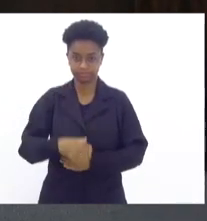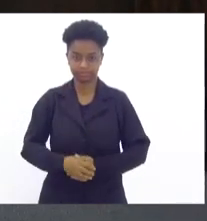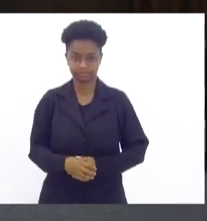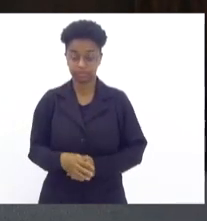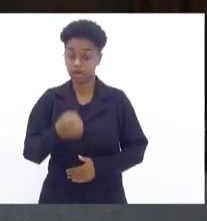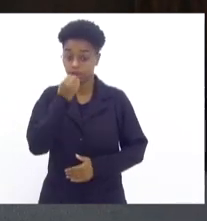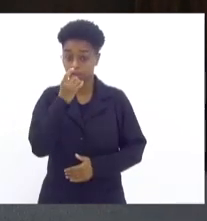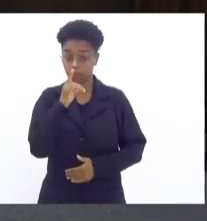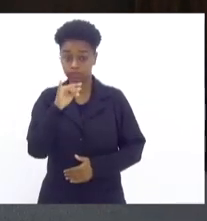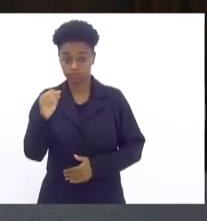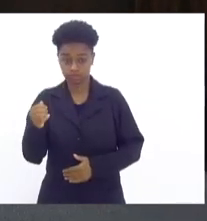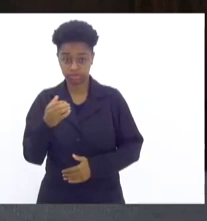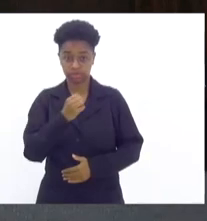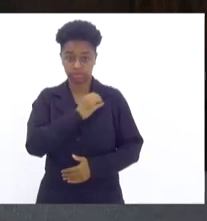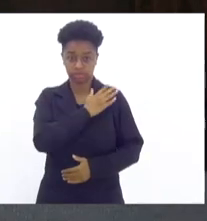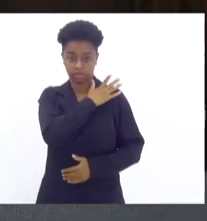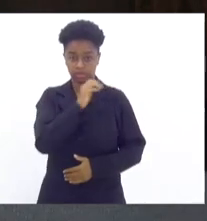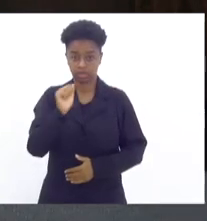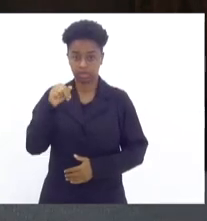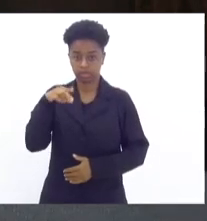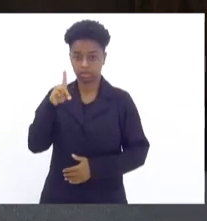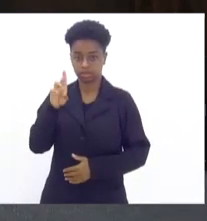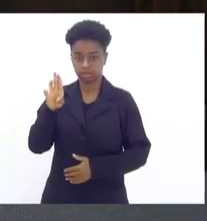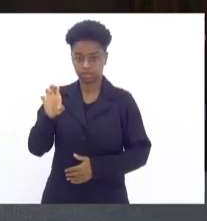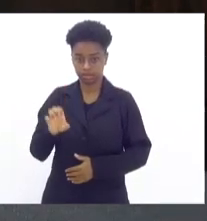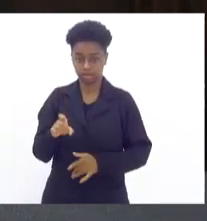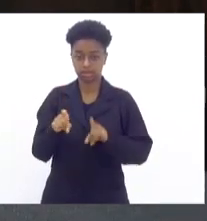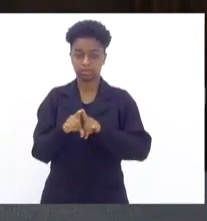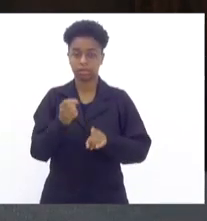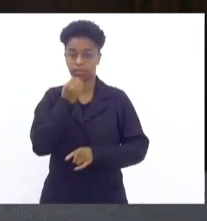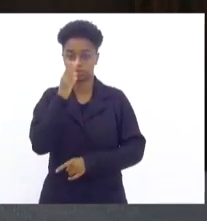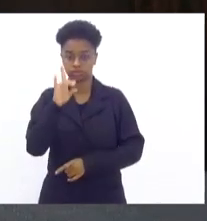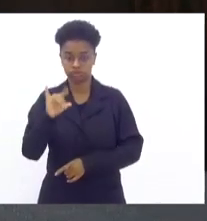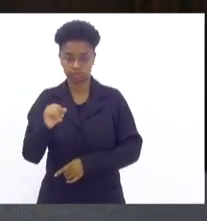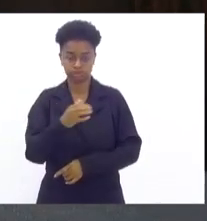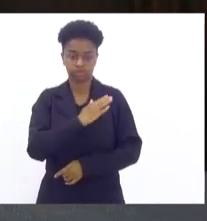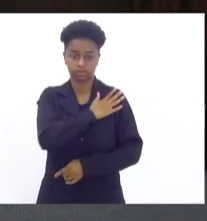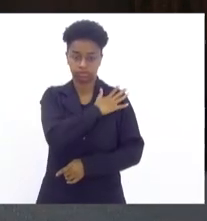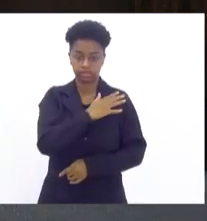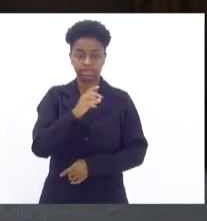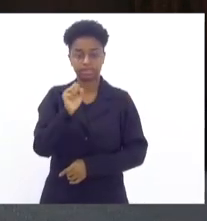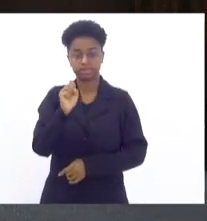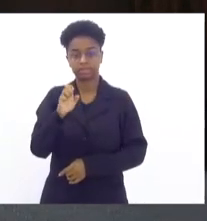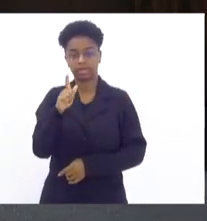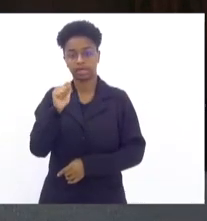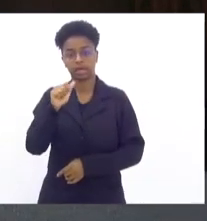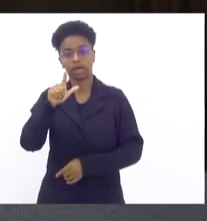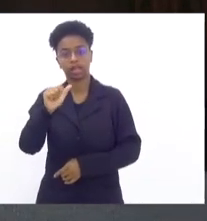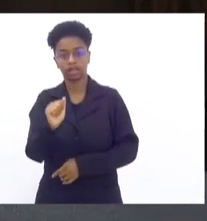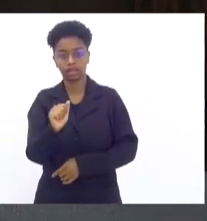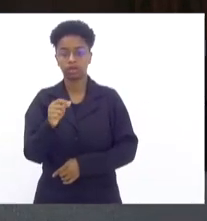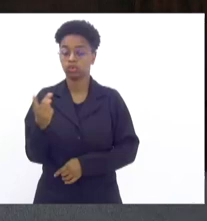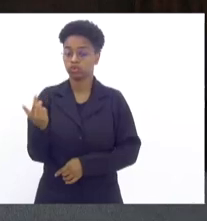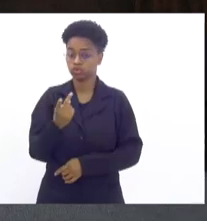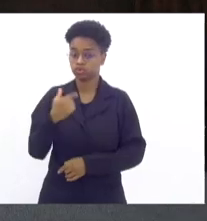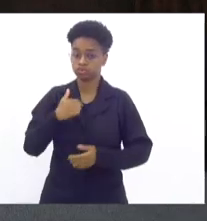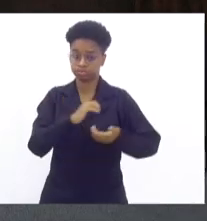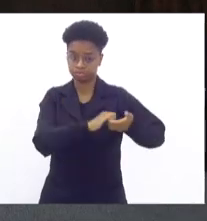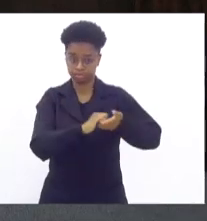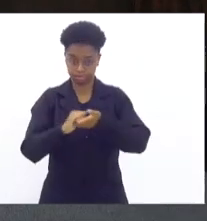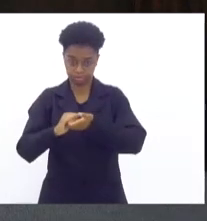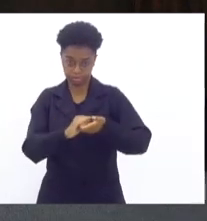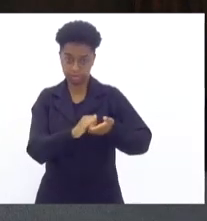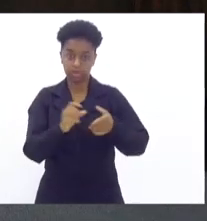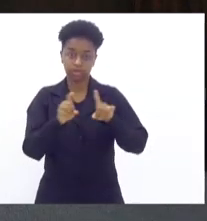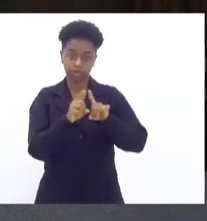Bom dia, coronel André Henrique. Bom dia, coronel Segala, aos quais cumprimento os